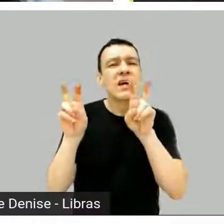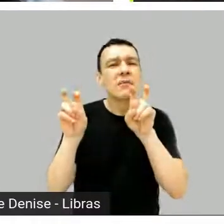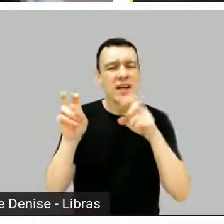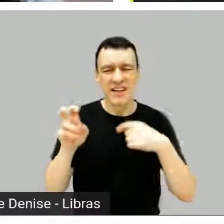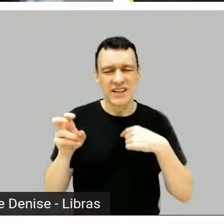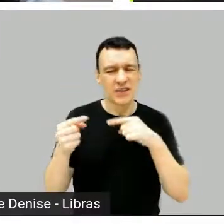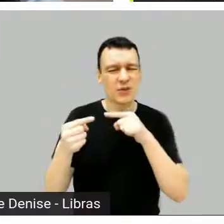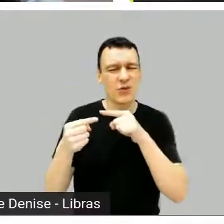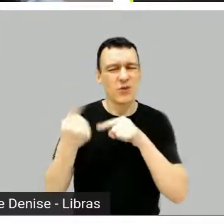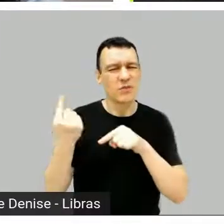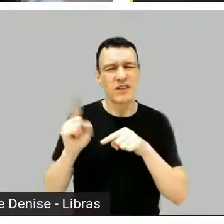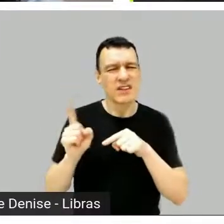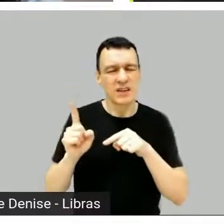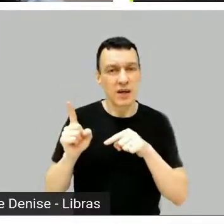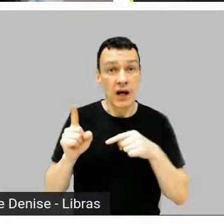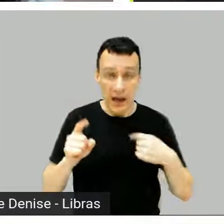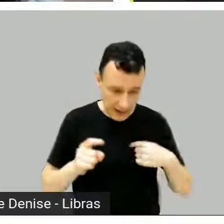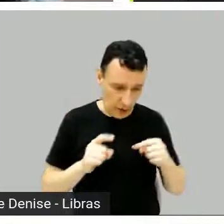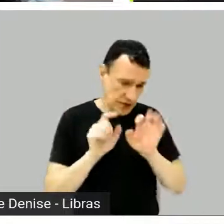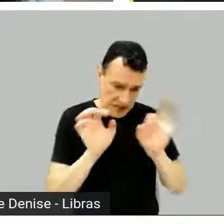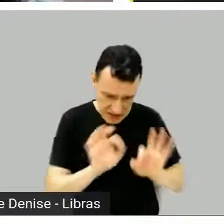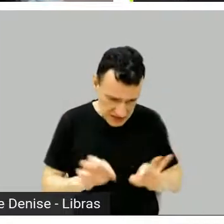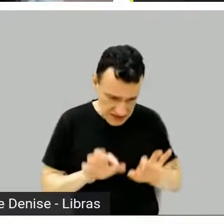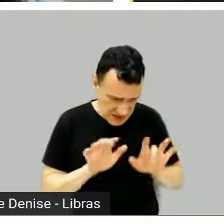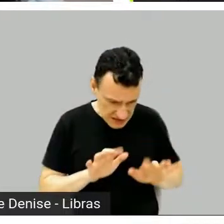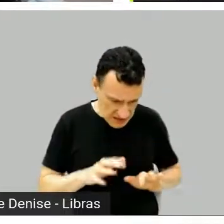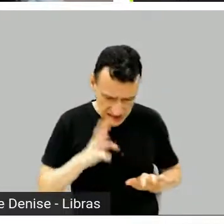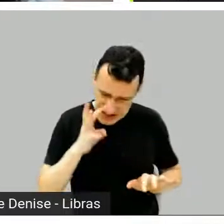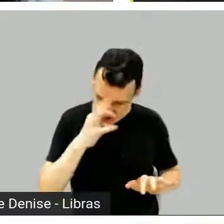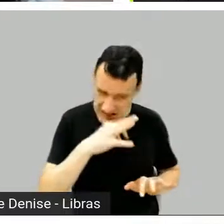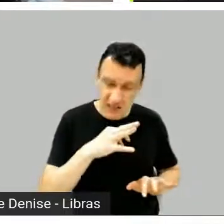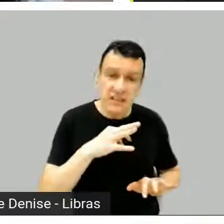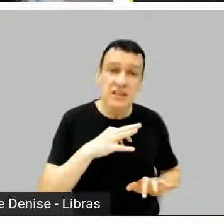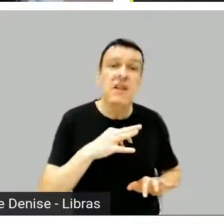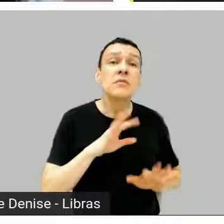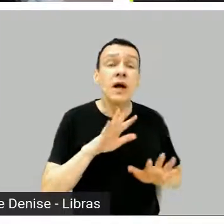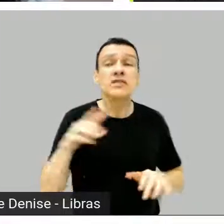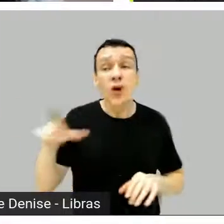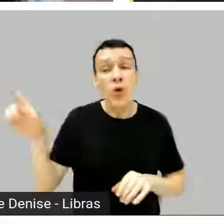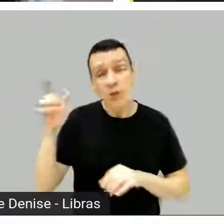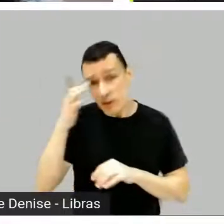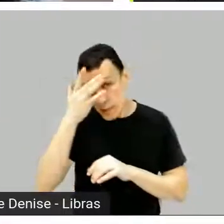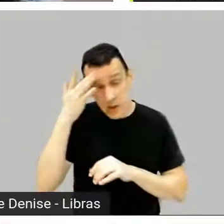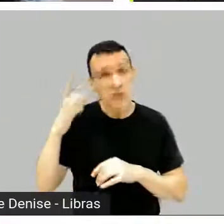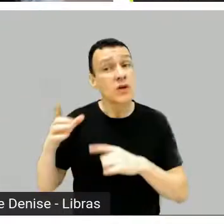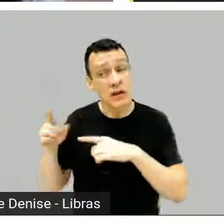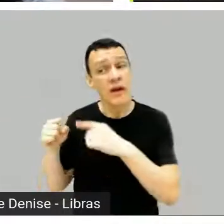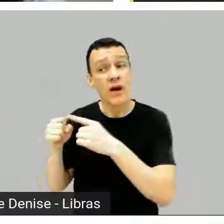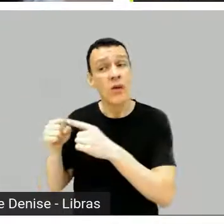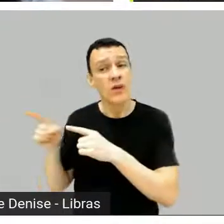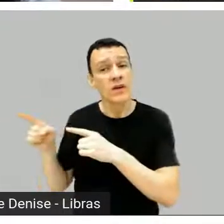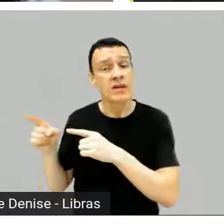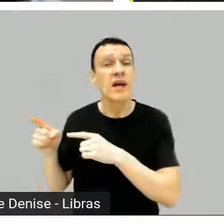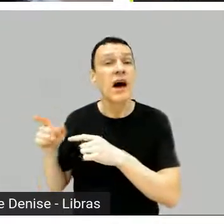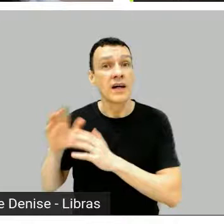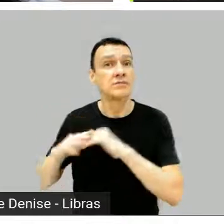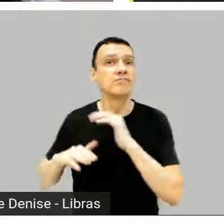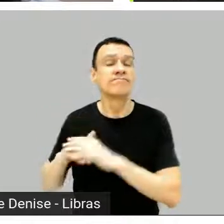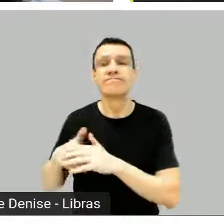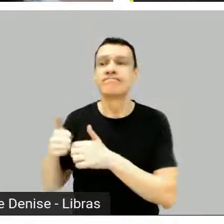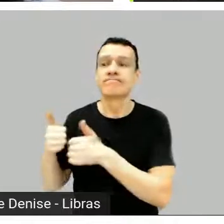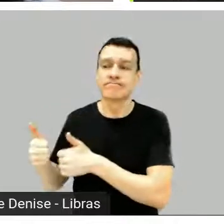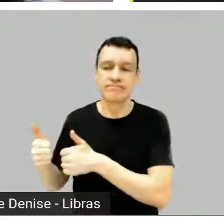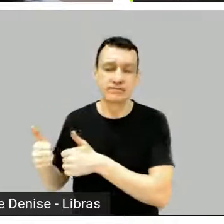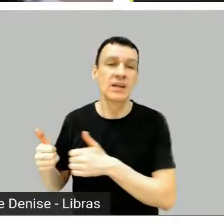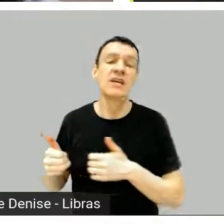que faz sentido é você fazer alguns bons projetos e ir tentando, porque essas marés mudam. Aí você não tem, não fez a comédia de